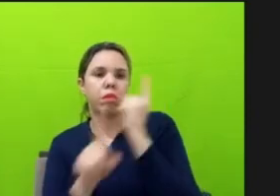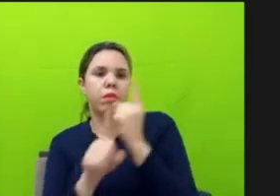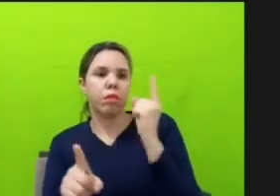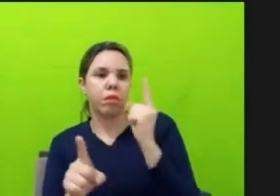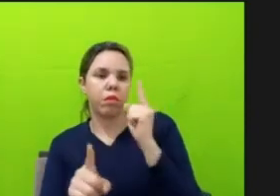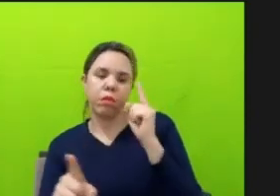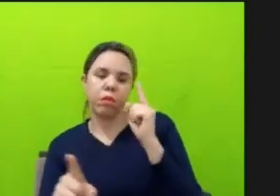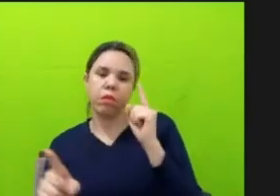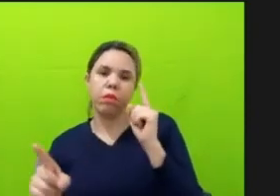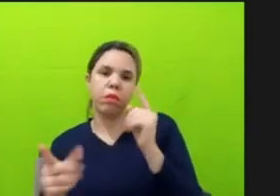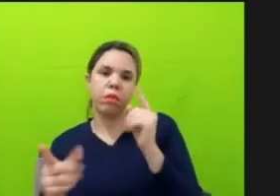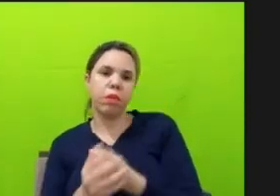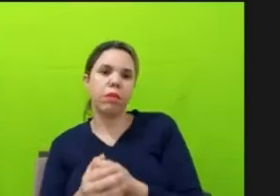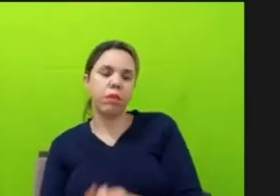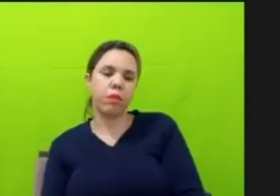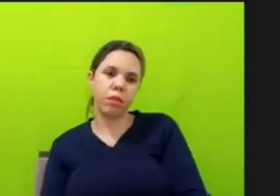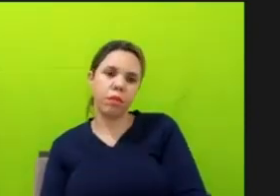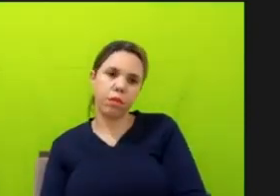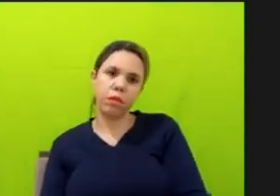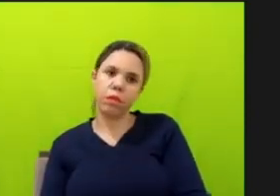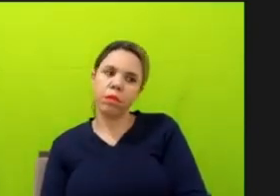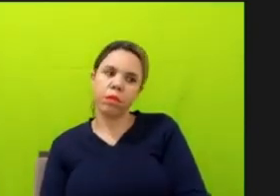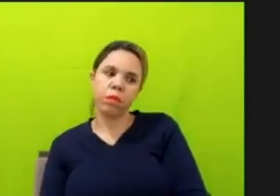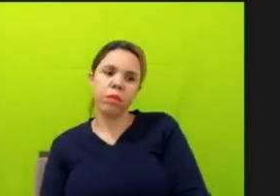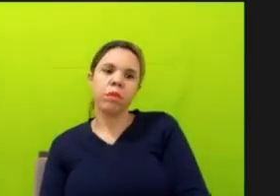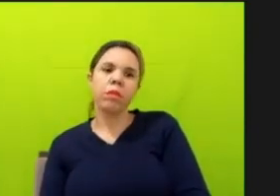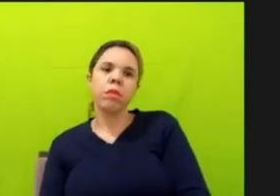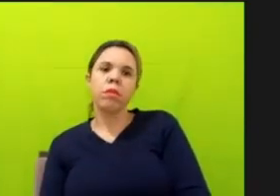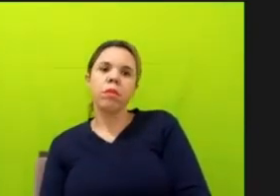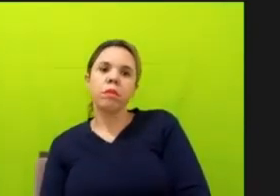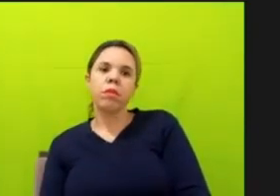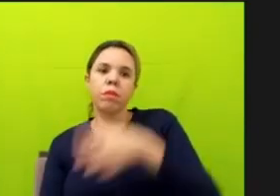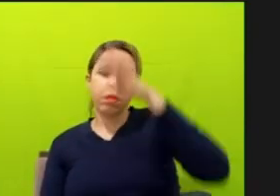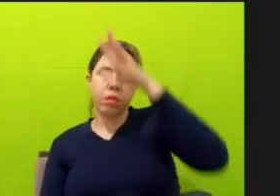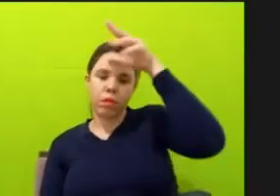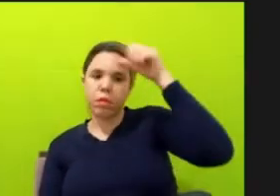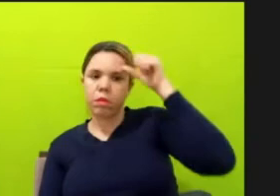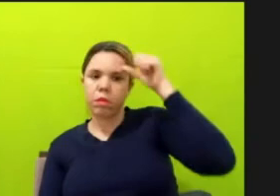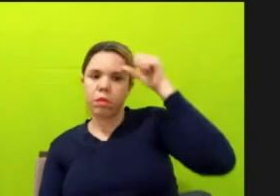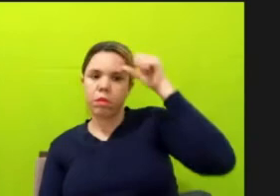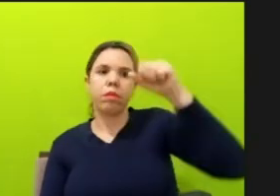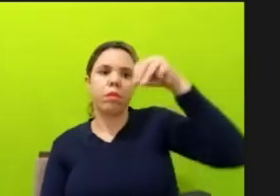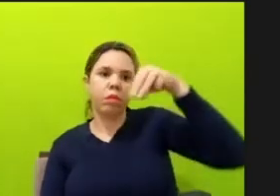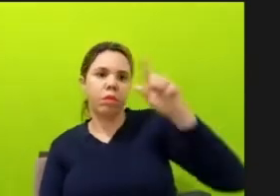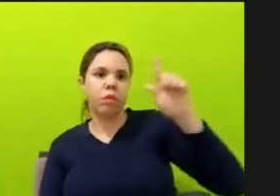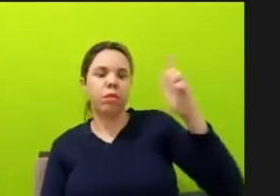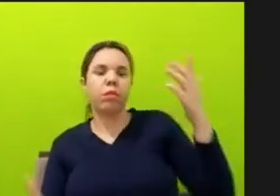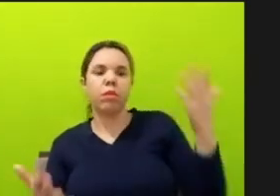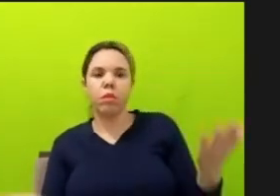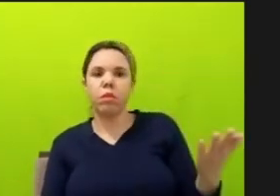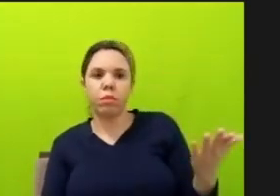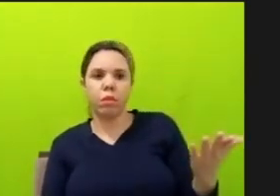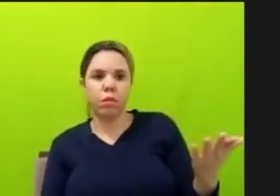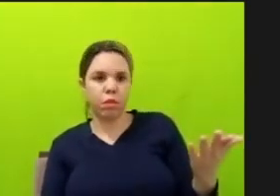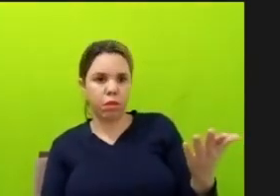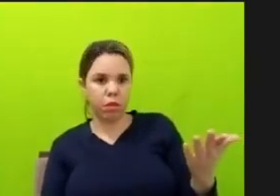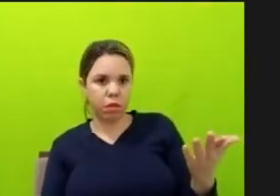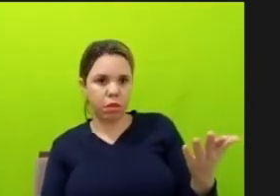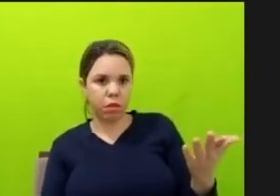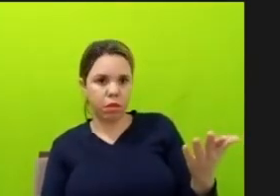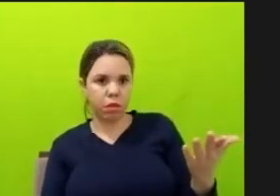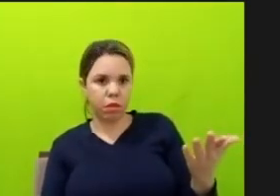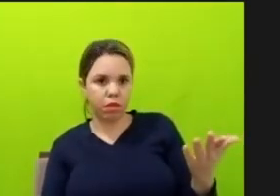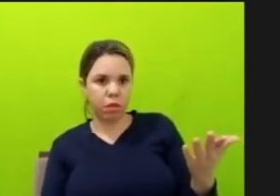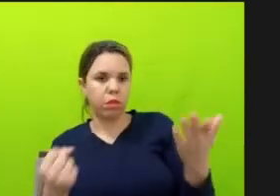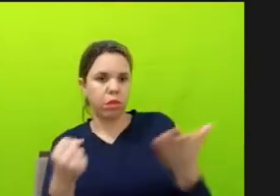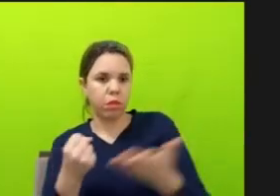poluição do ar era o Mato Grosso, foi o Mato Grosso, era o único que tinha uma base e conseguia dar uma informação, olha, o nosso ar hoje está